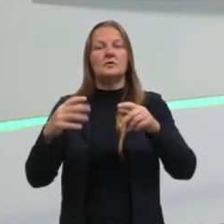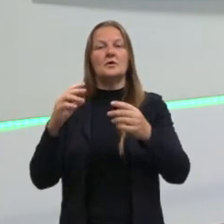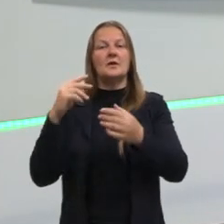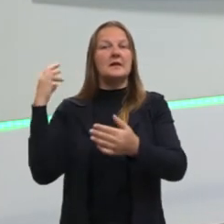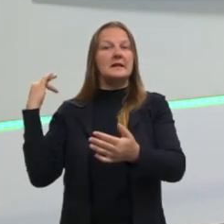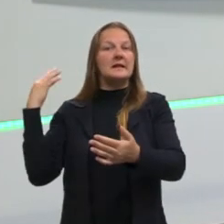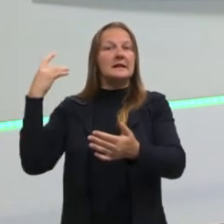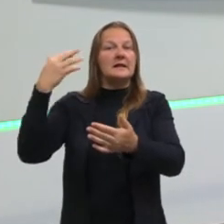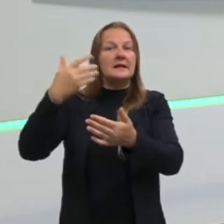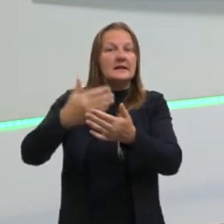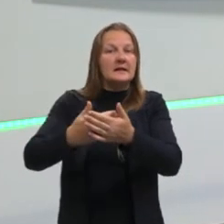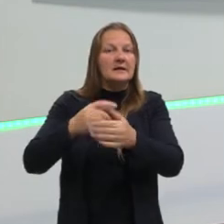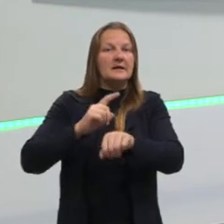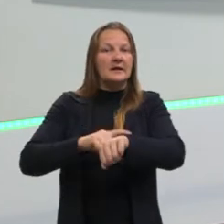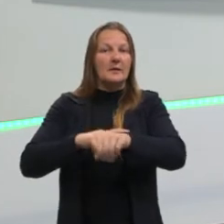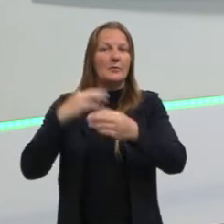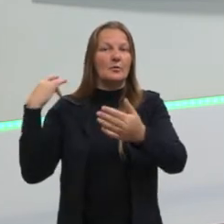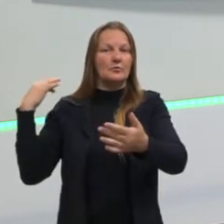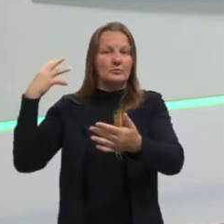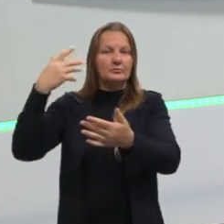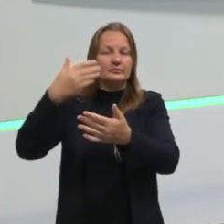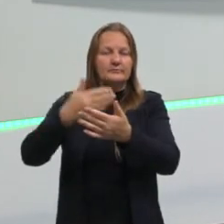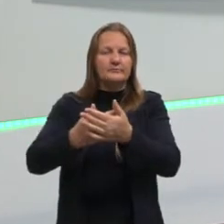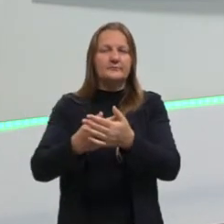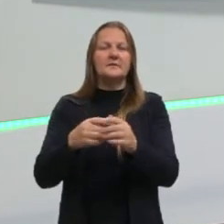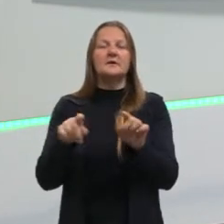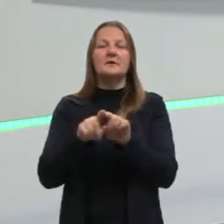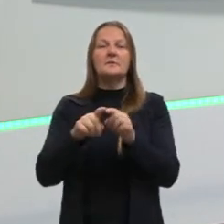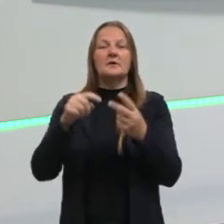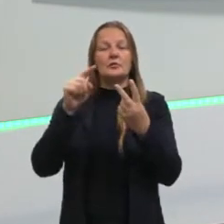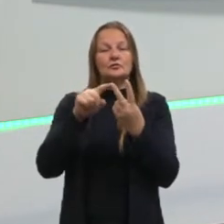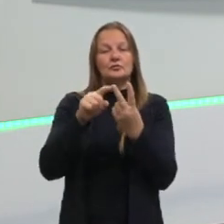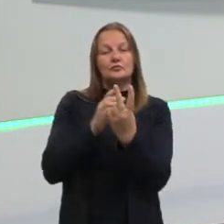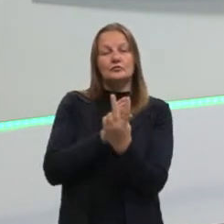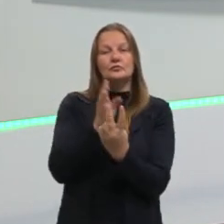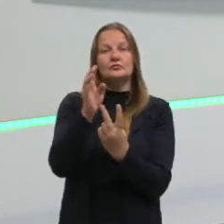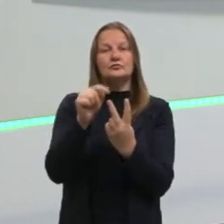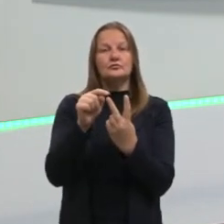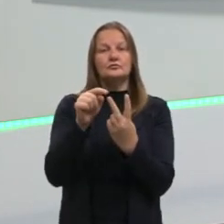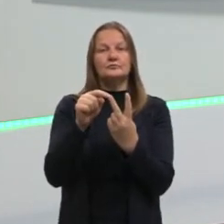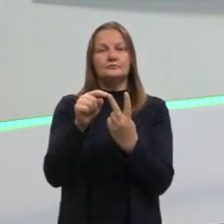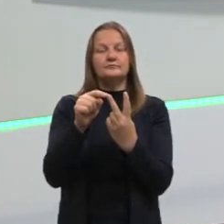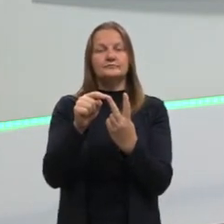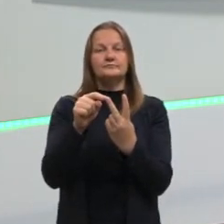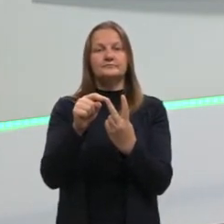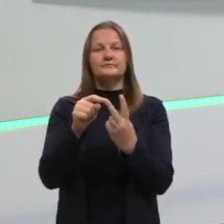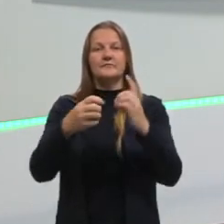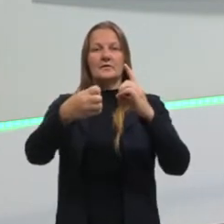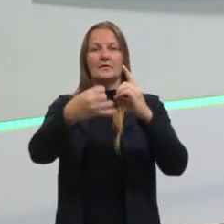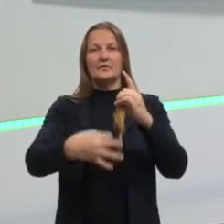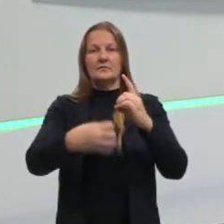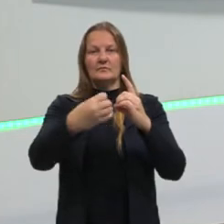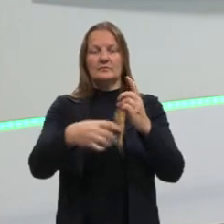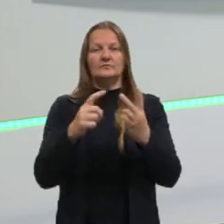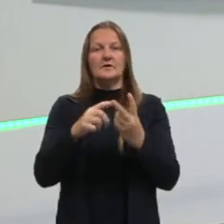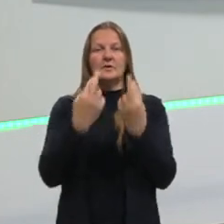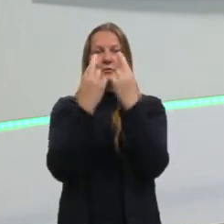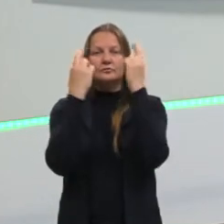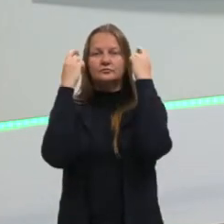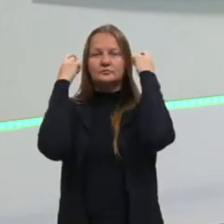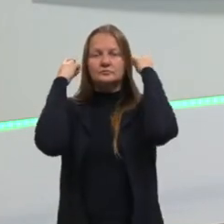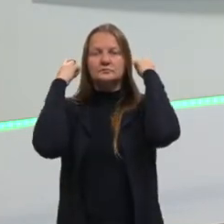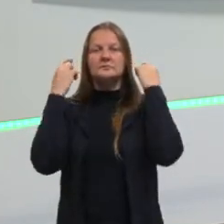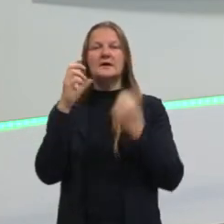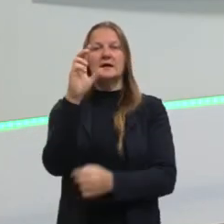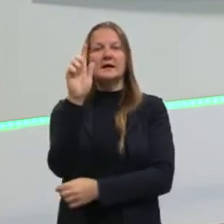cronológico. E uma segunda acepção que a gente vai ter aí vinda do grego e daí